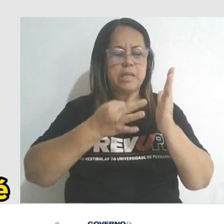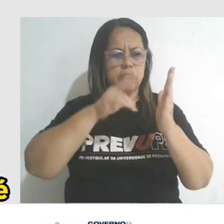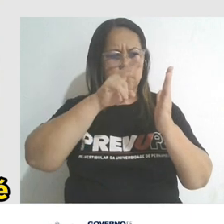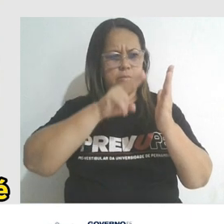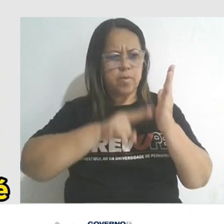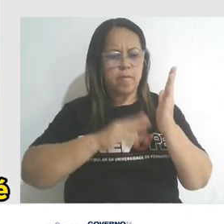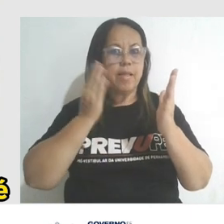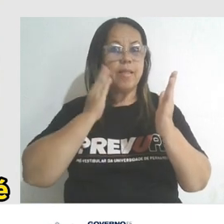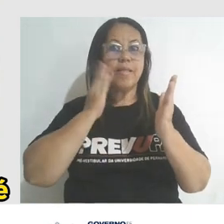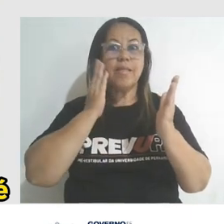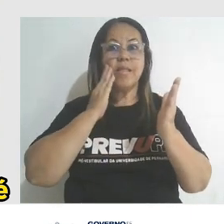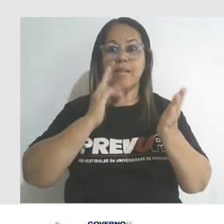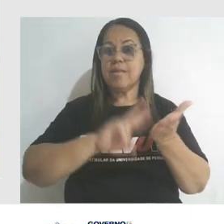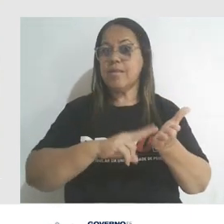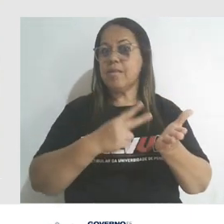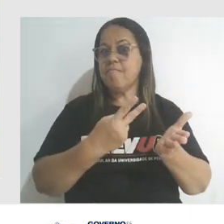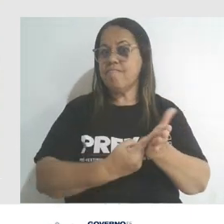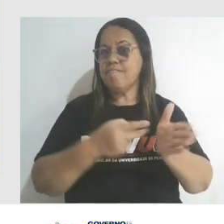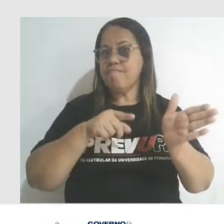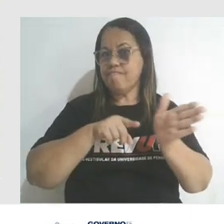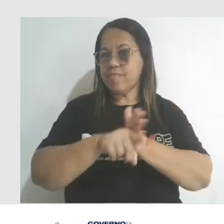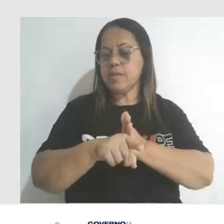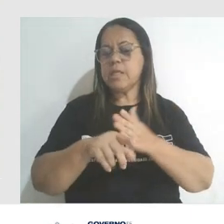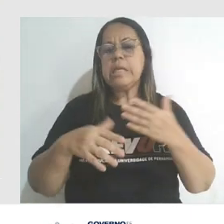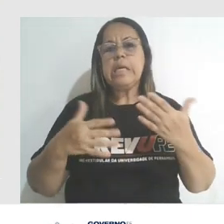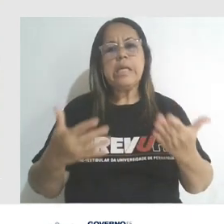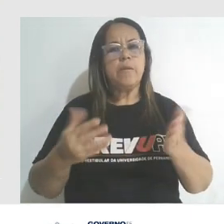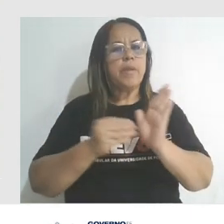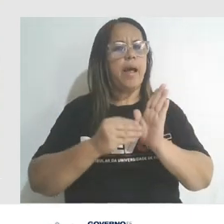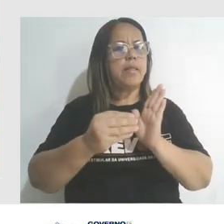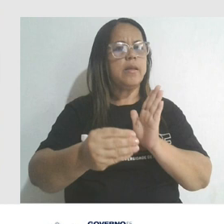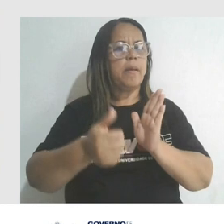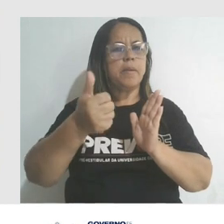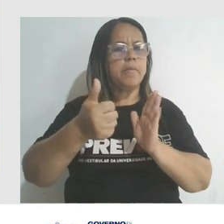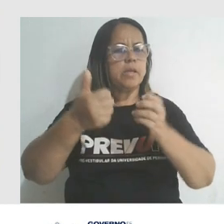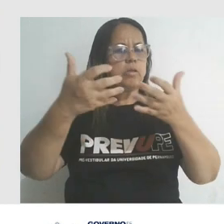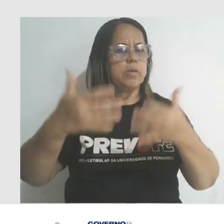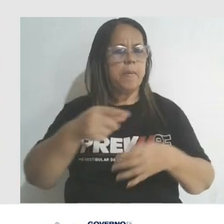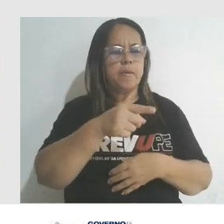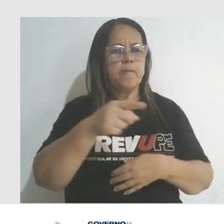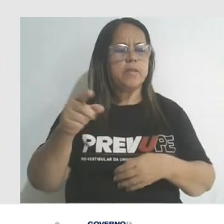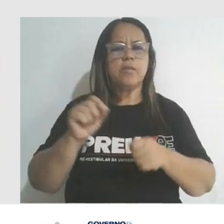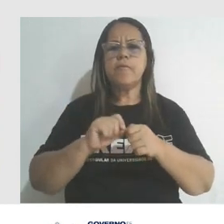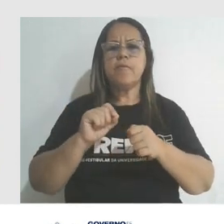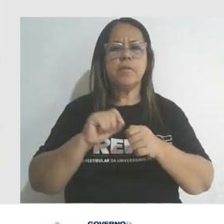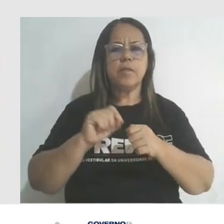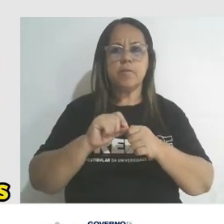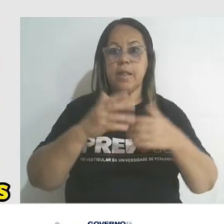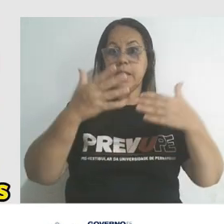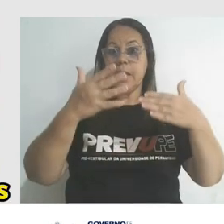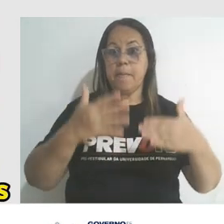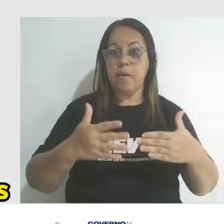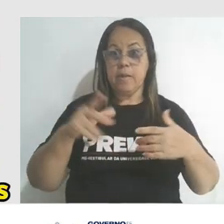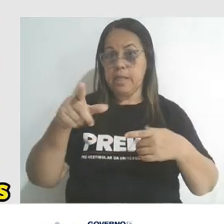interpretar a questão, né? Então, a primeira coisa, pessoal, a primeira dica que eu poderia dar a vocês é rabiscarem a prova, ou seja,